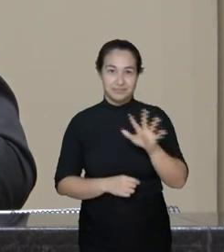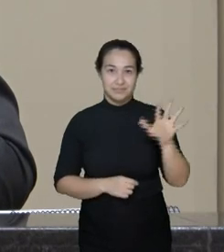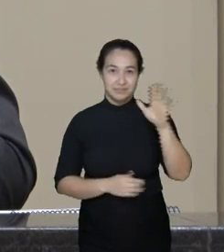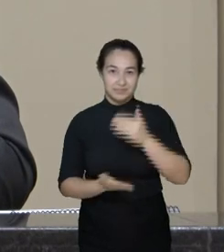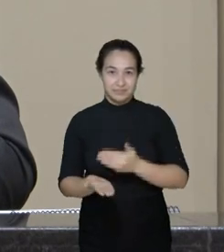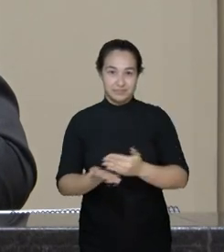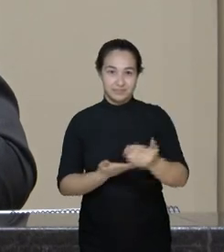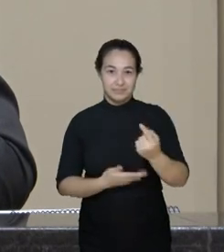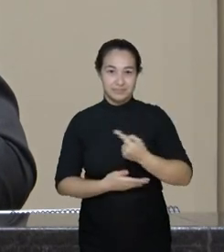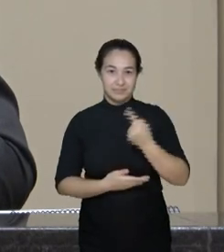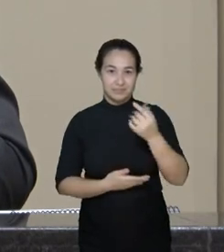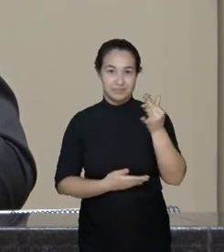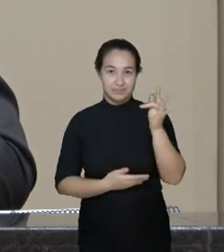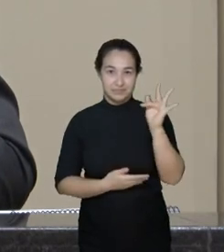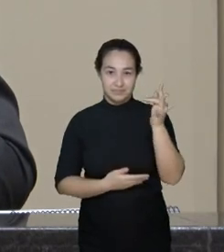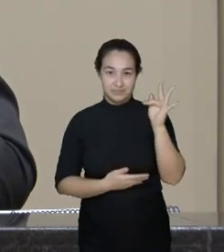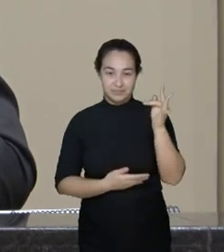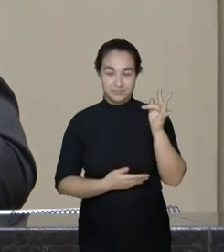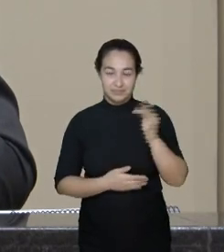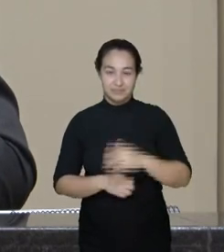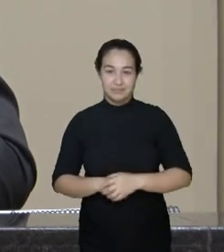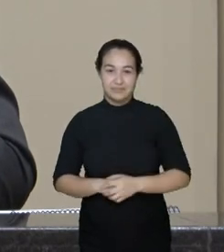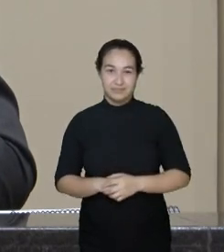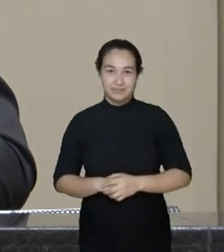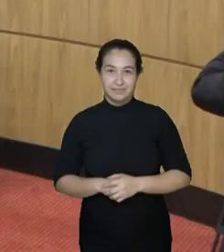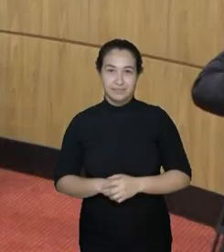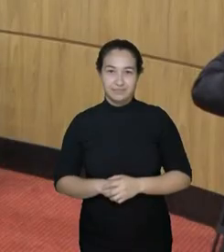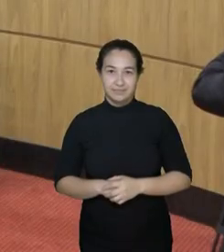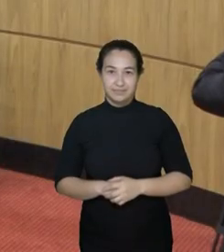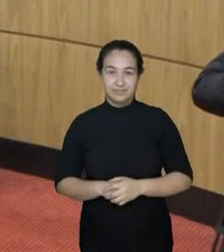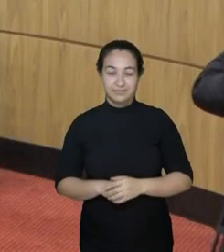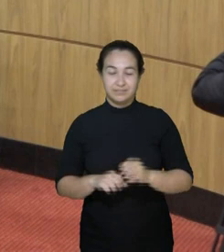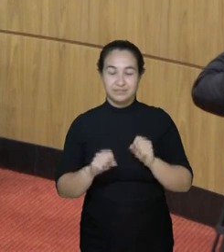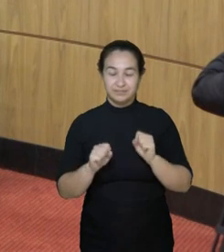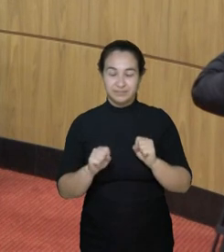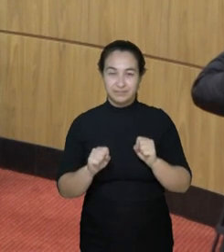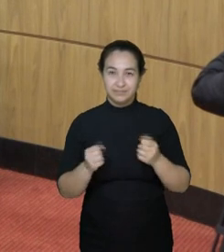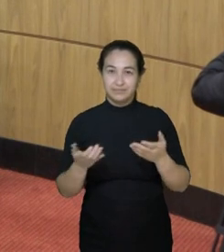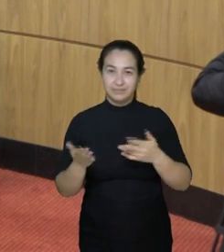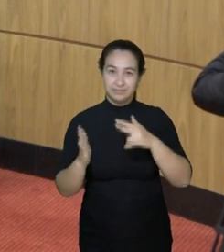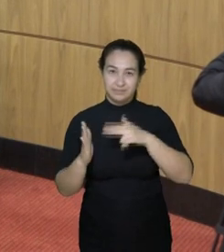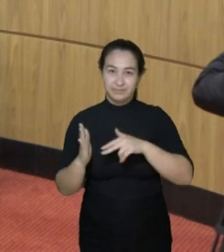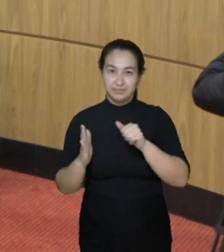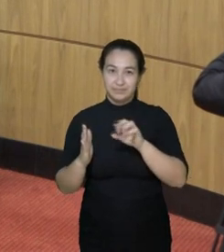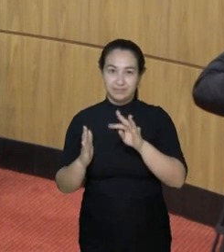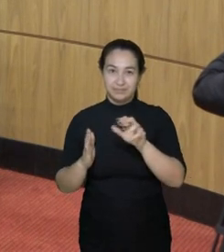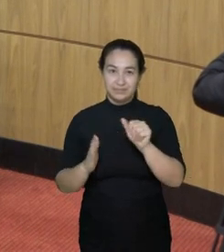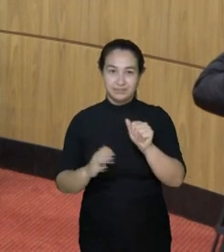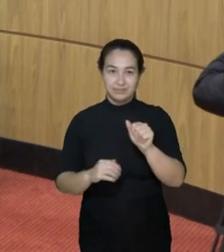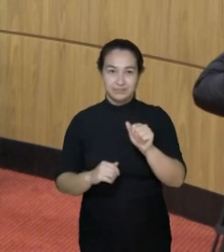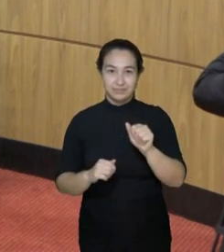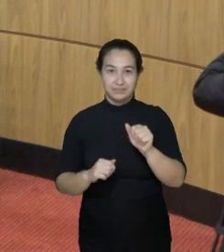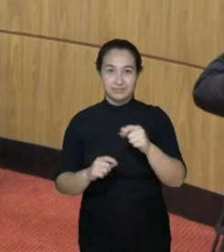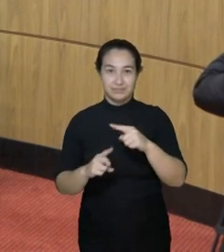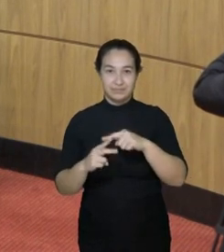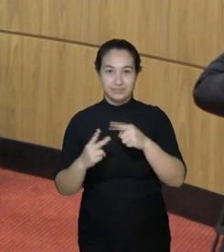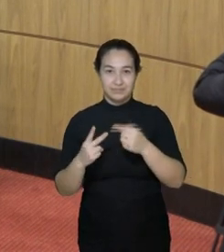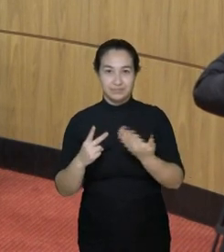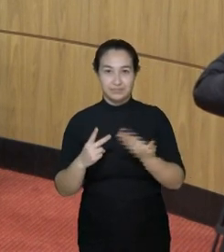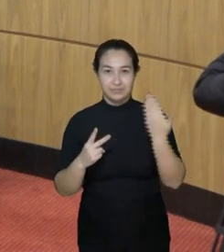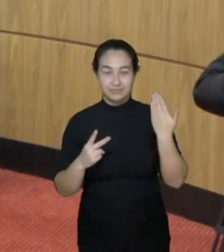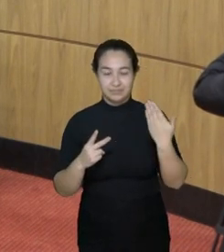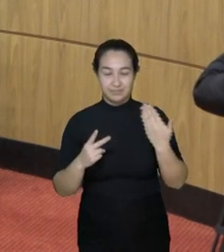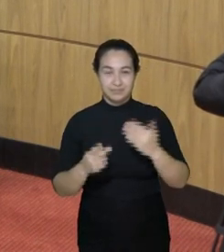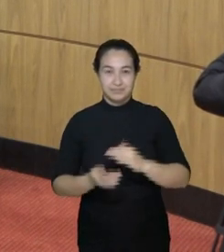fevereiro, possa, com o pedido dessa presidência, fazer a leitura das duas atas das sessões